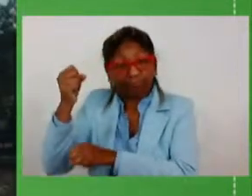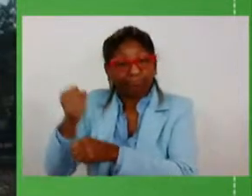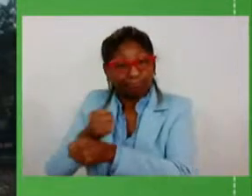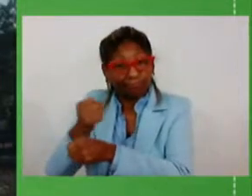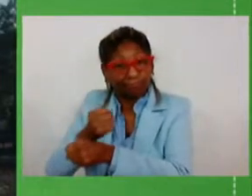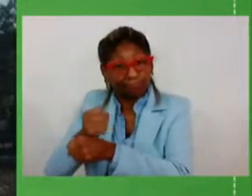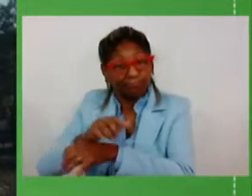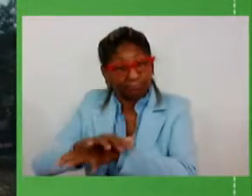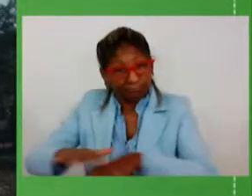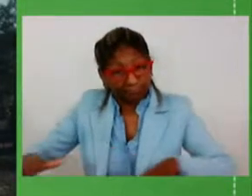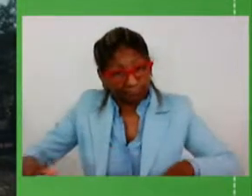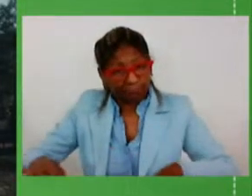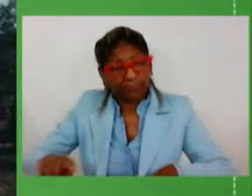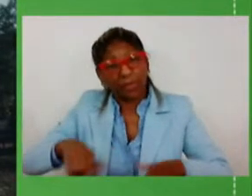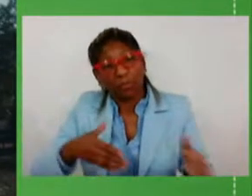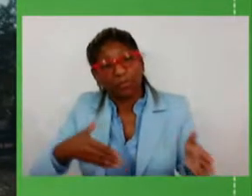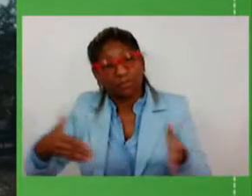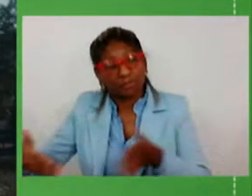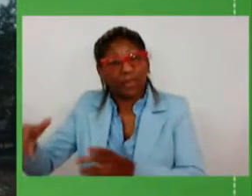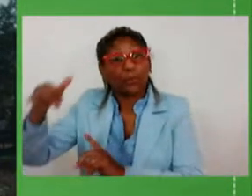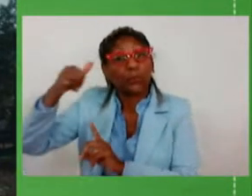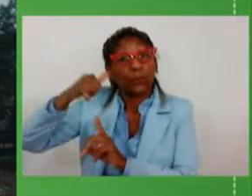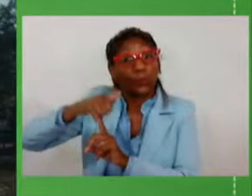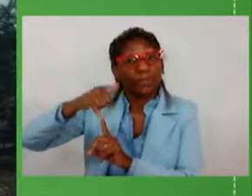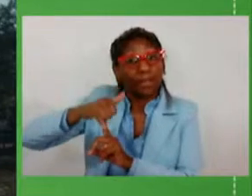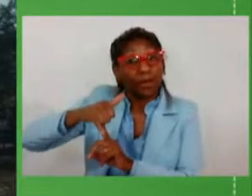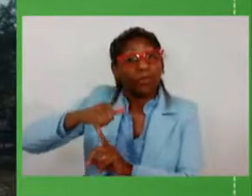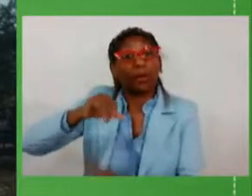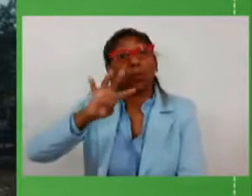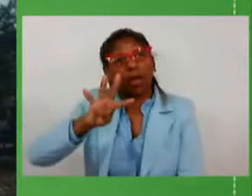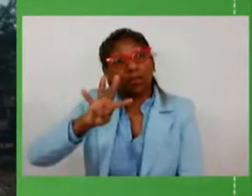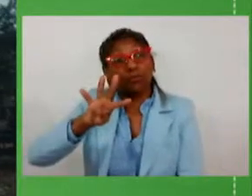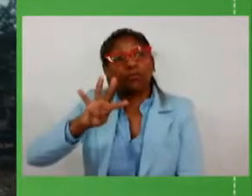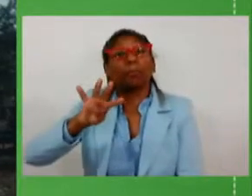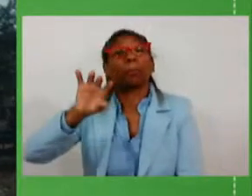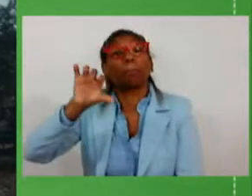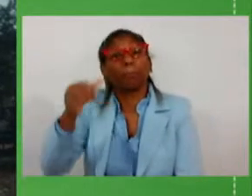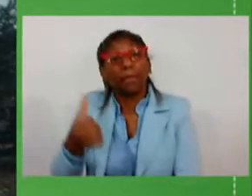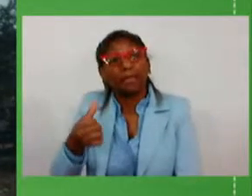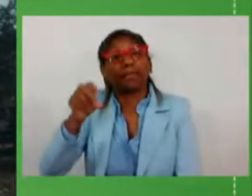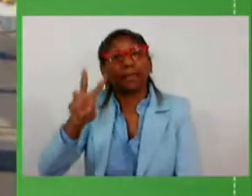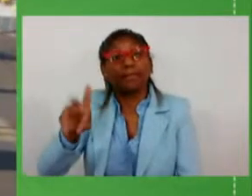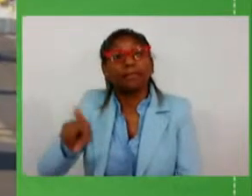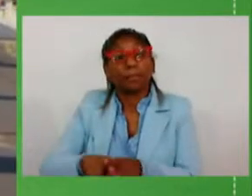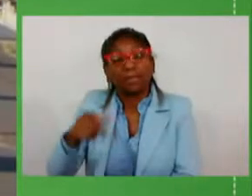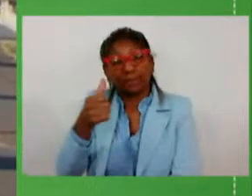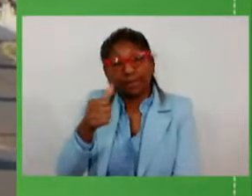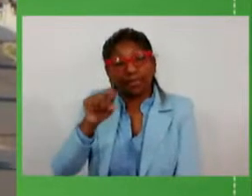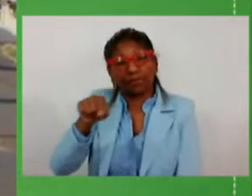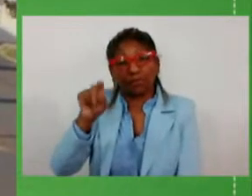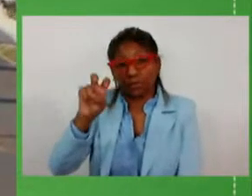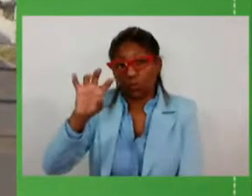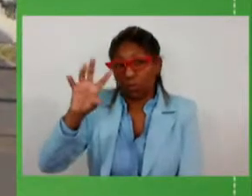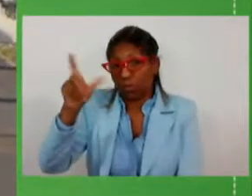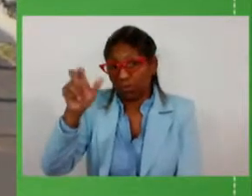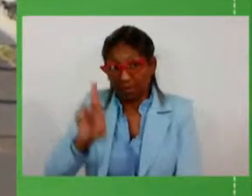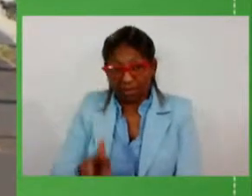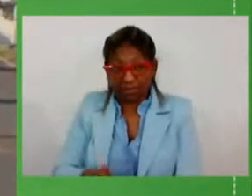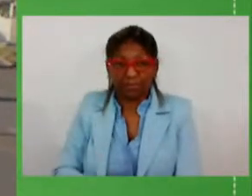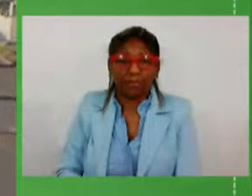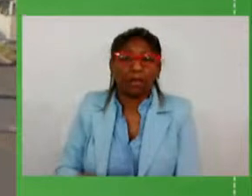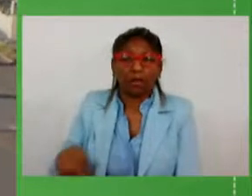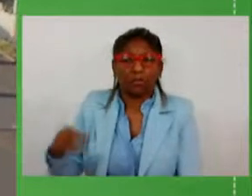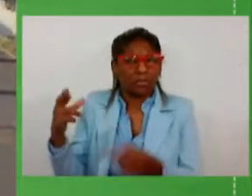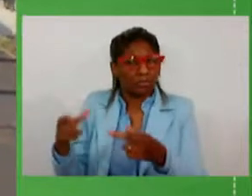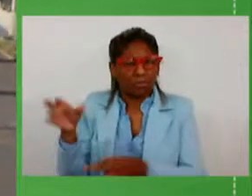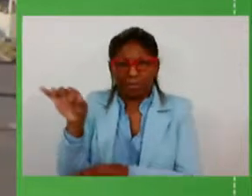em seguida a gente vê Cruz Altense na 483 também com 6 milhões e meio de reais previstos A nossa região aqui é de grande importância